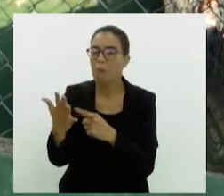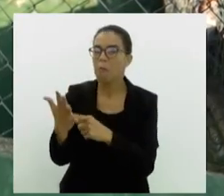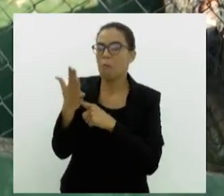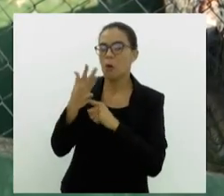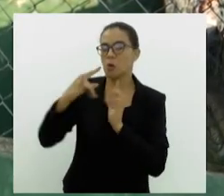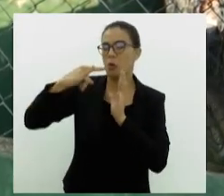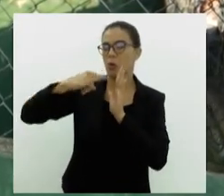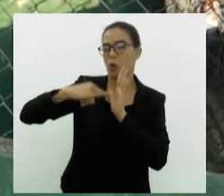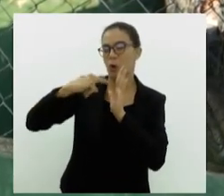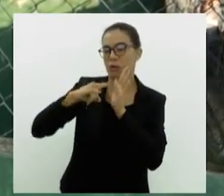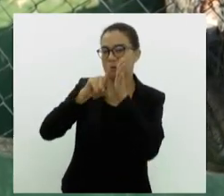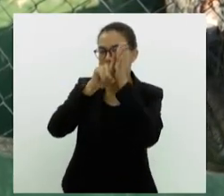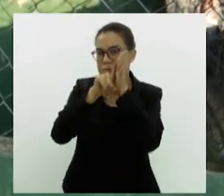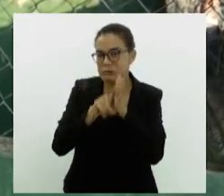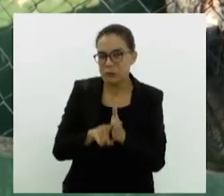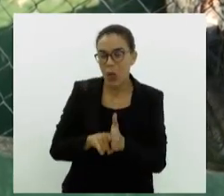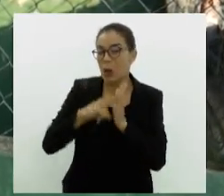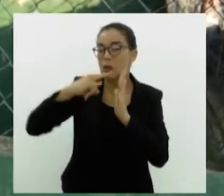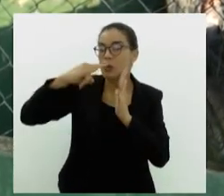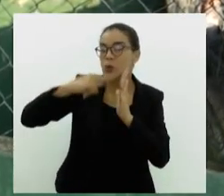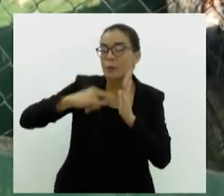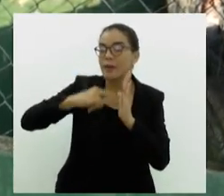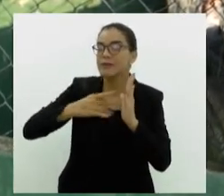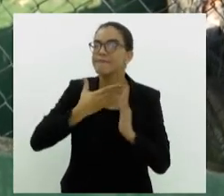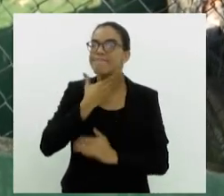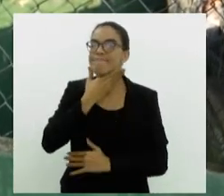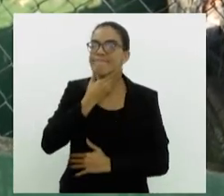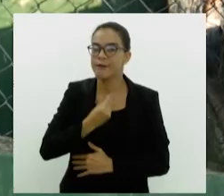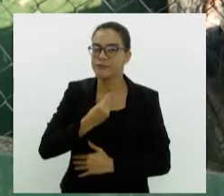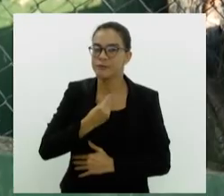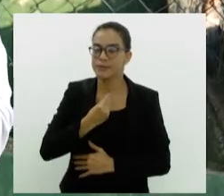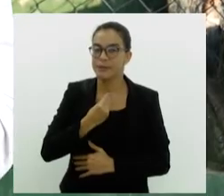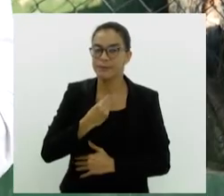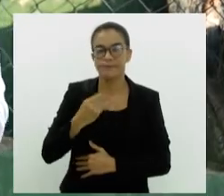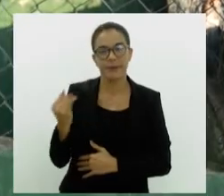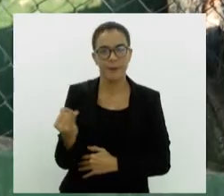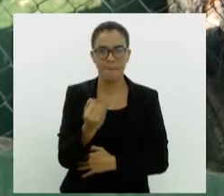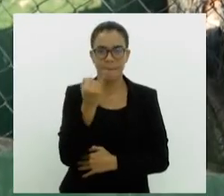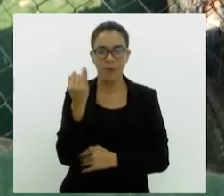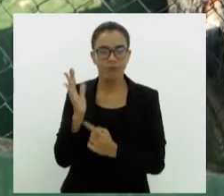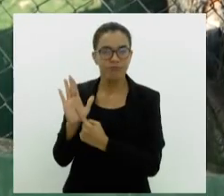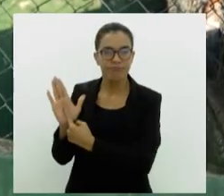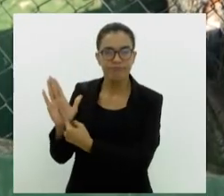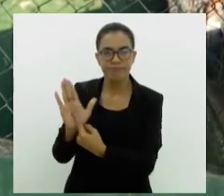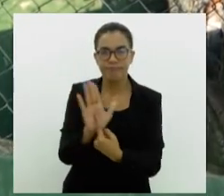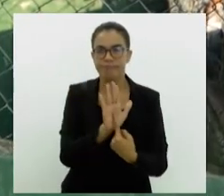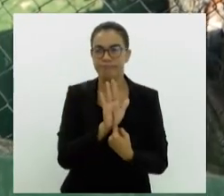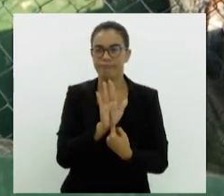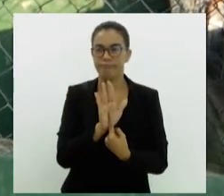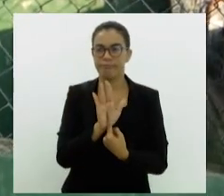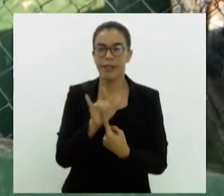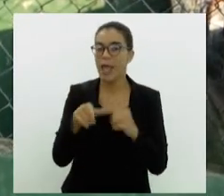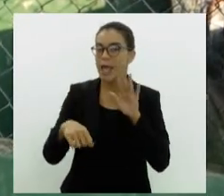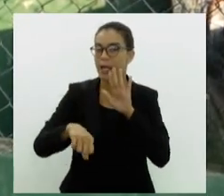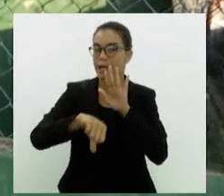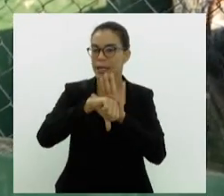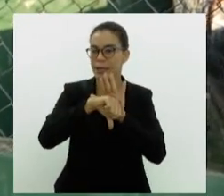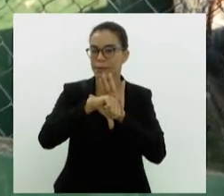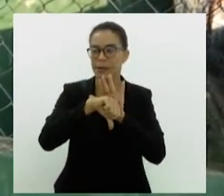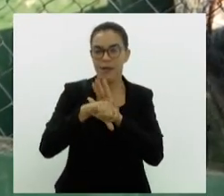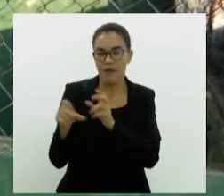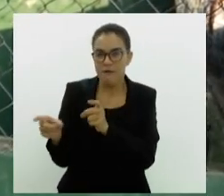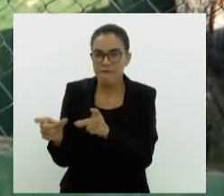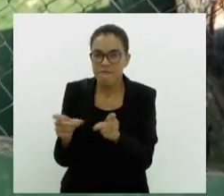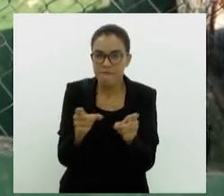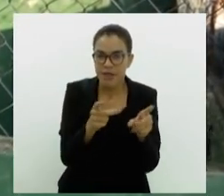que nós já analisamos, uma documentação falsa. É importante mostrar que isso é crime, comercializar,